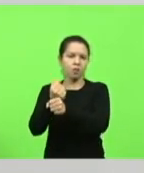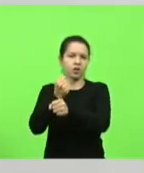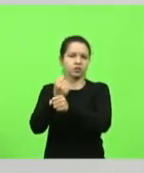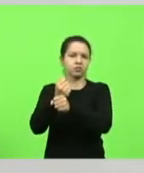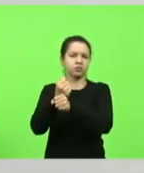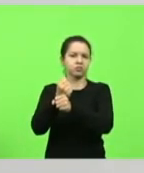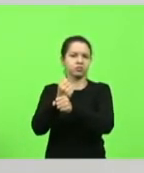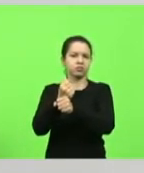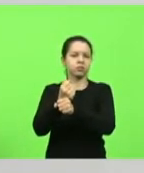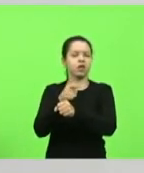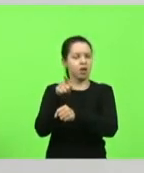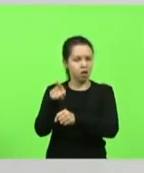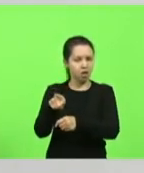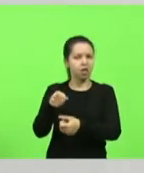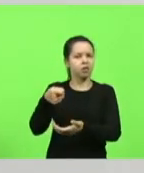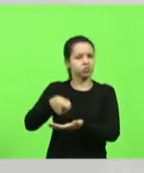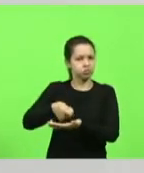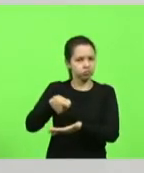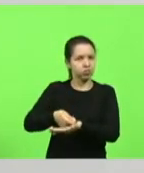ele tem a incumbência